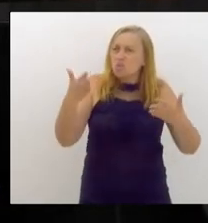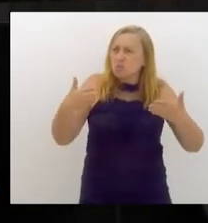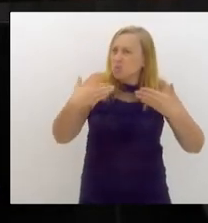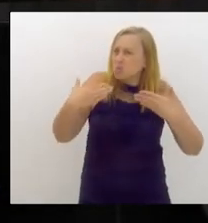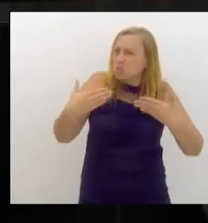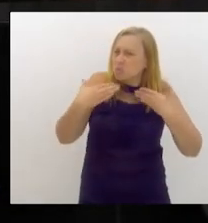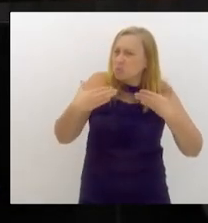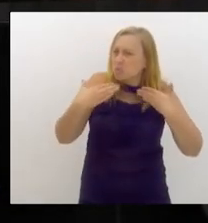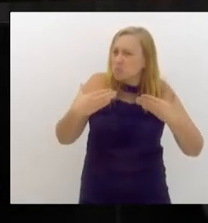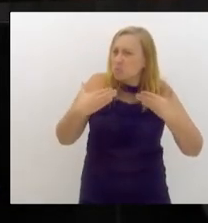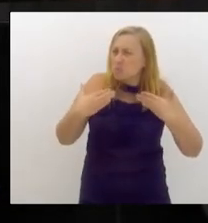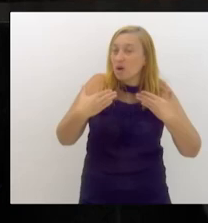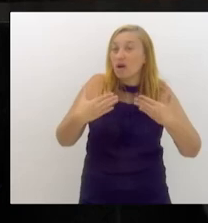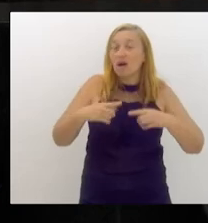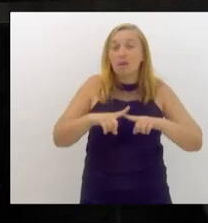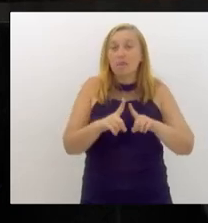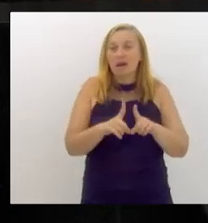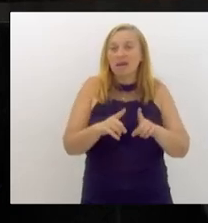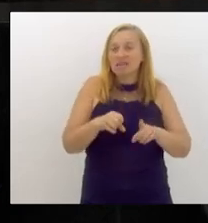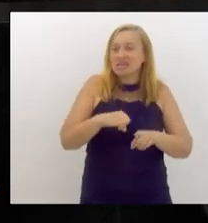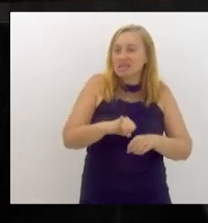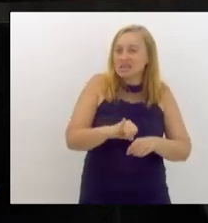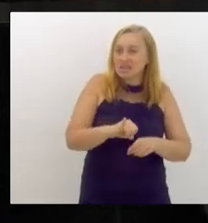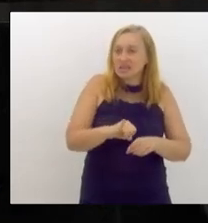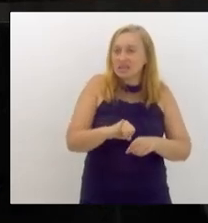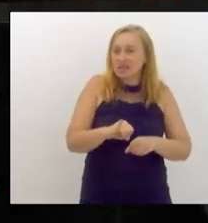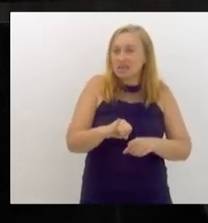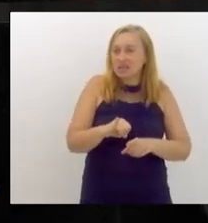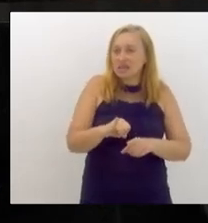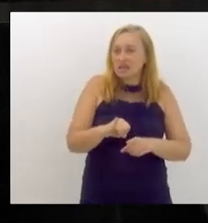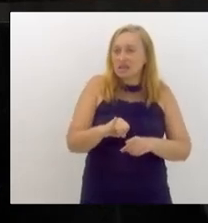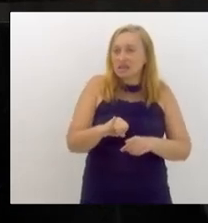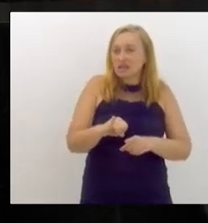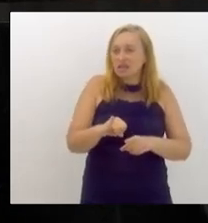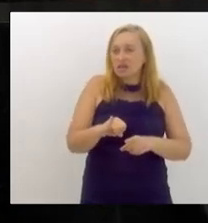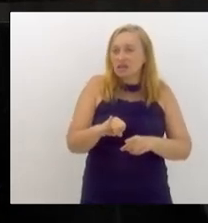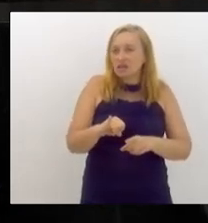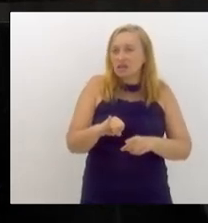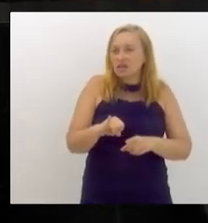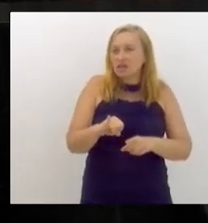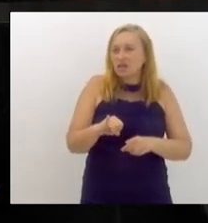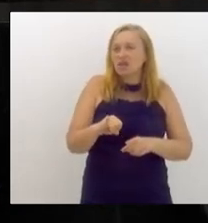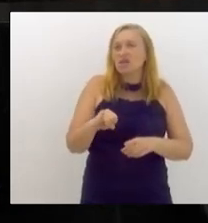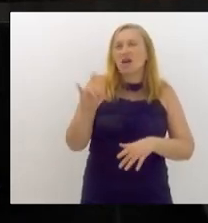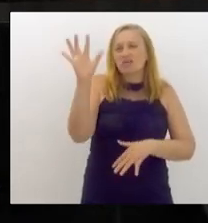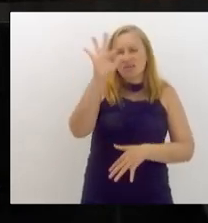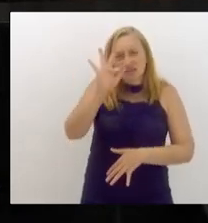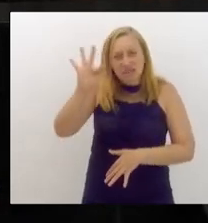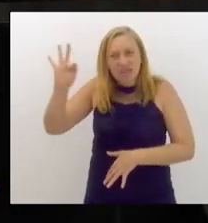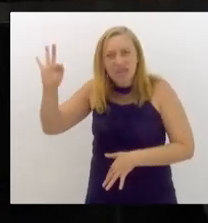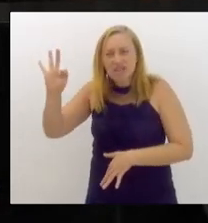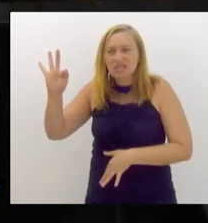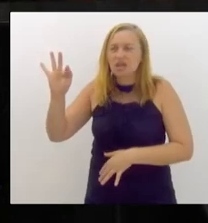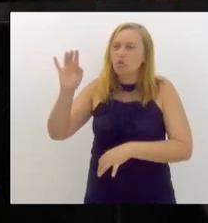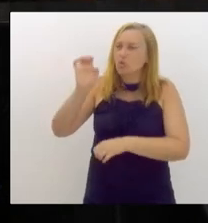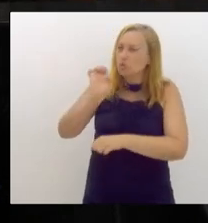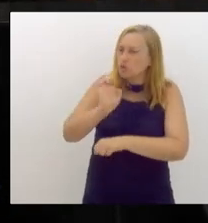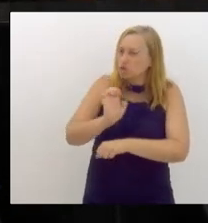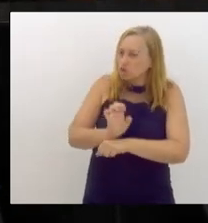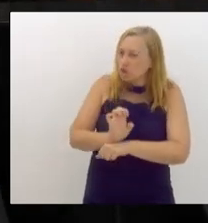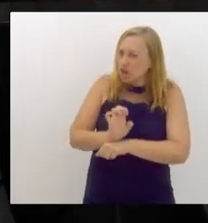presente a União, a União, o Estado, e, quiçá,